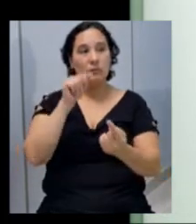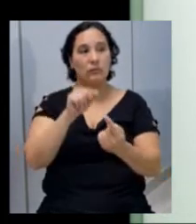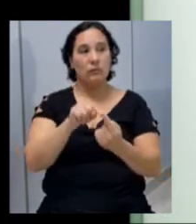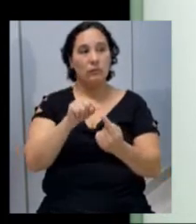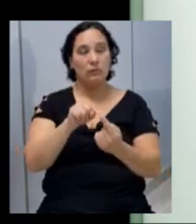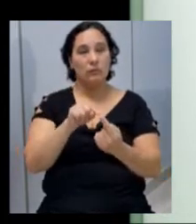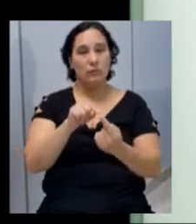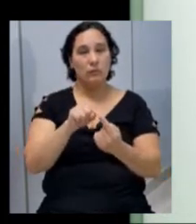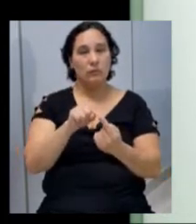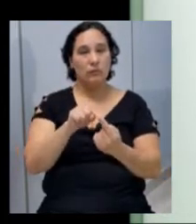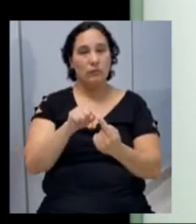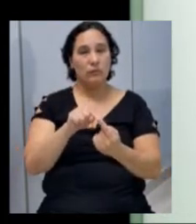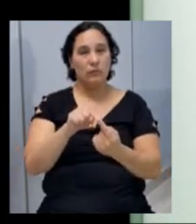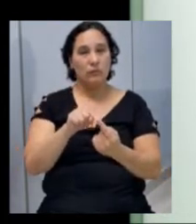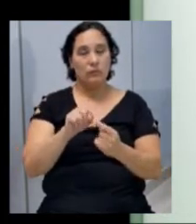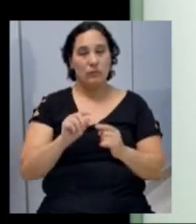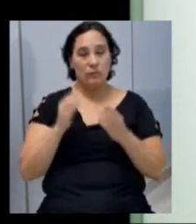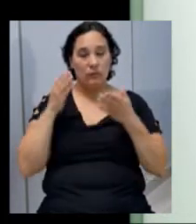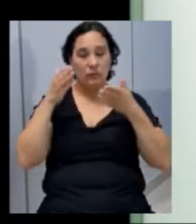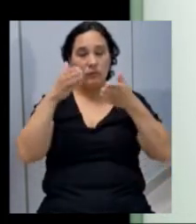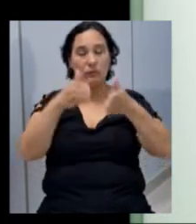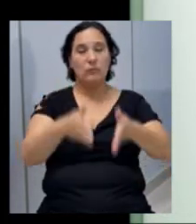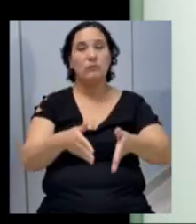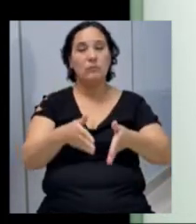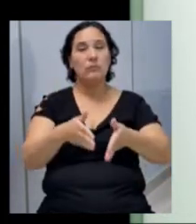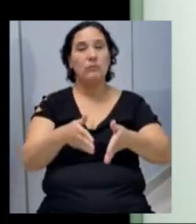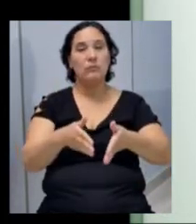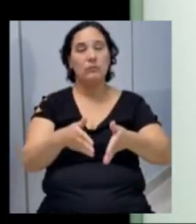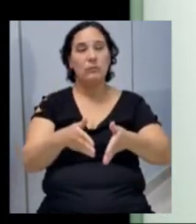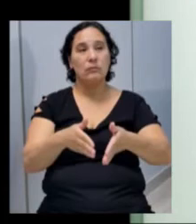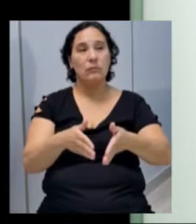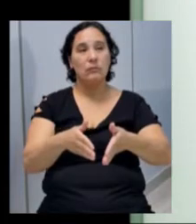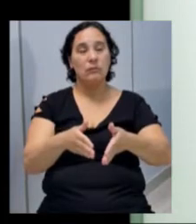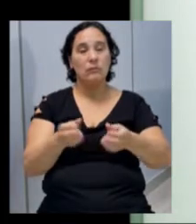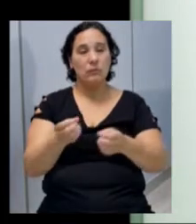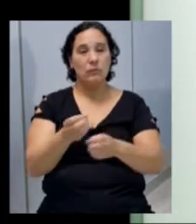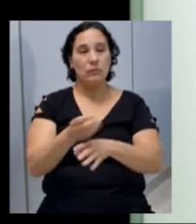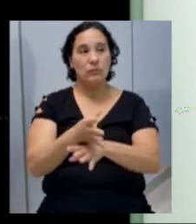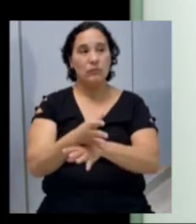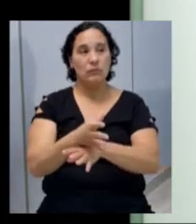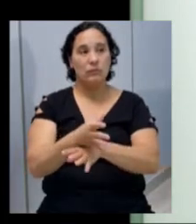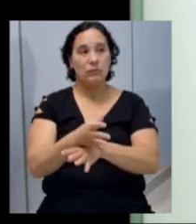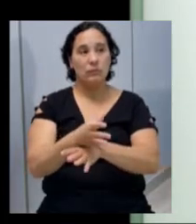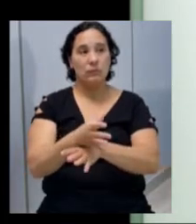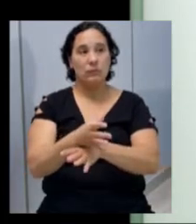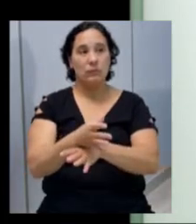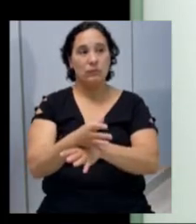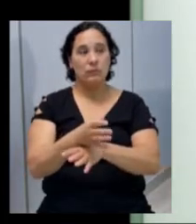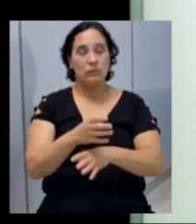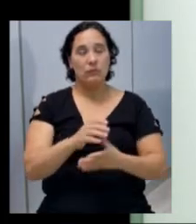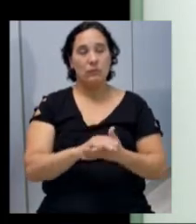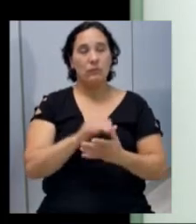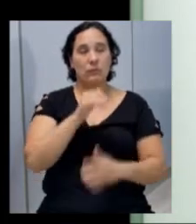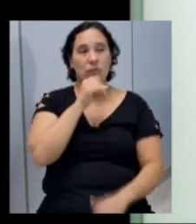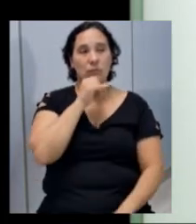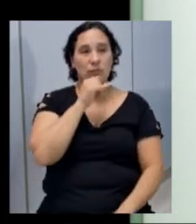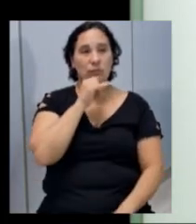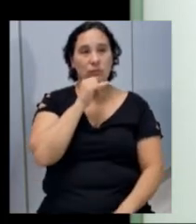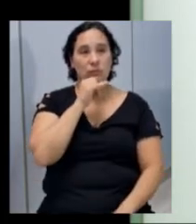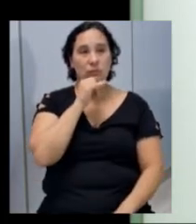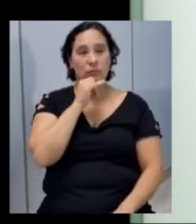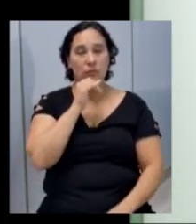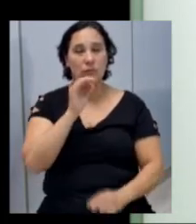específica, como eu falei, que concluindo ela, ela se finda. Ao exemplo da